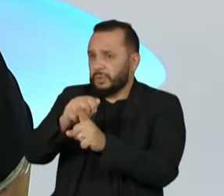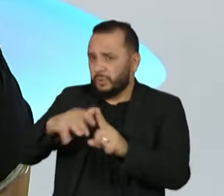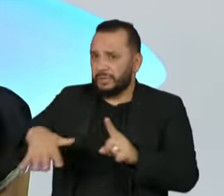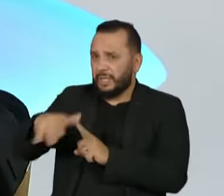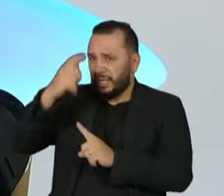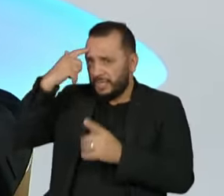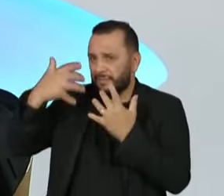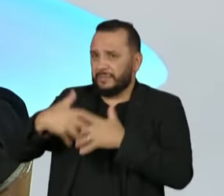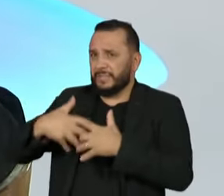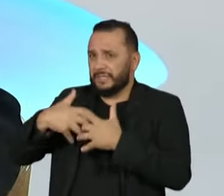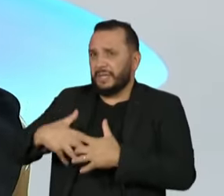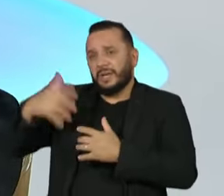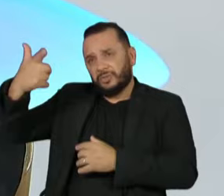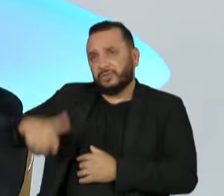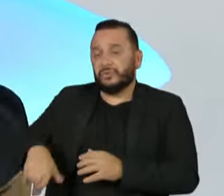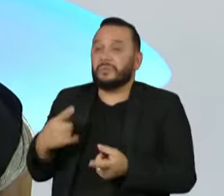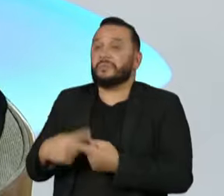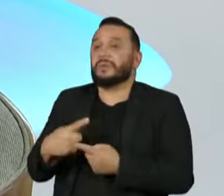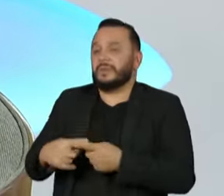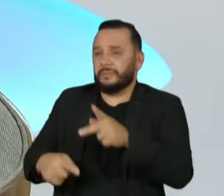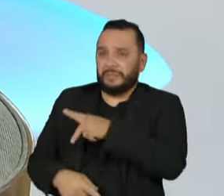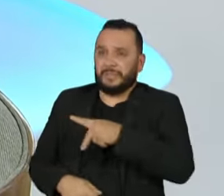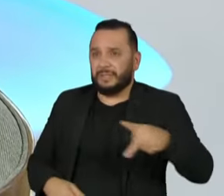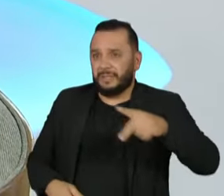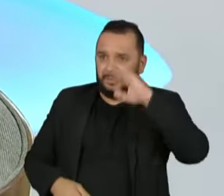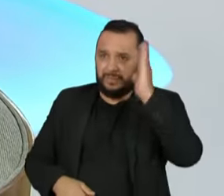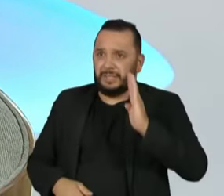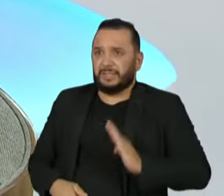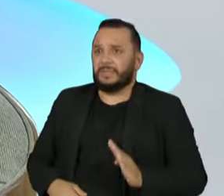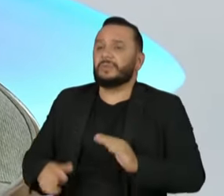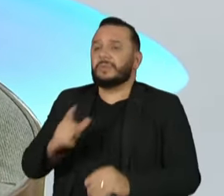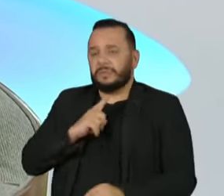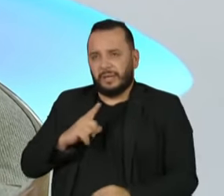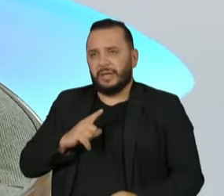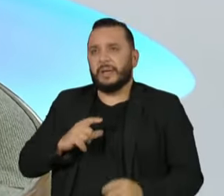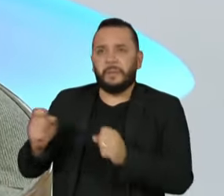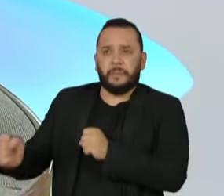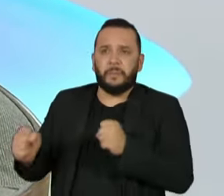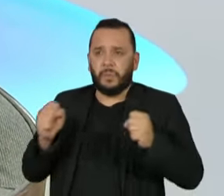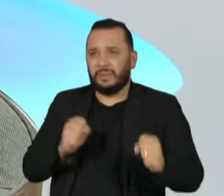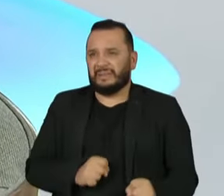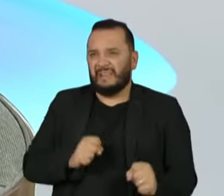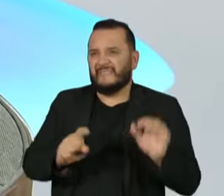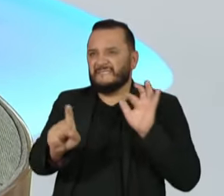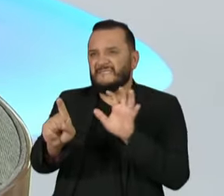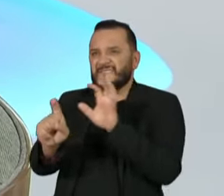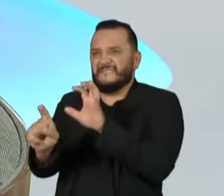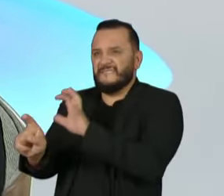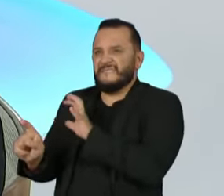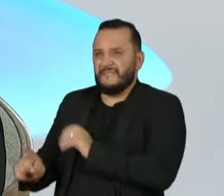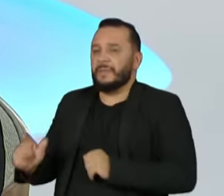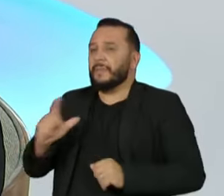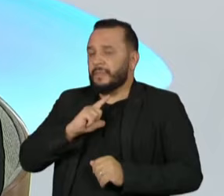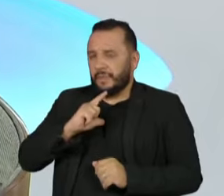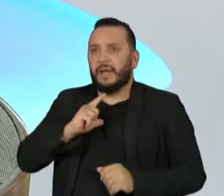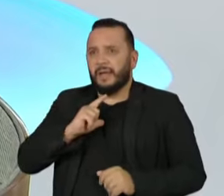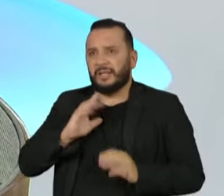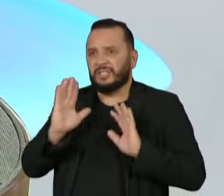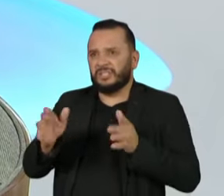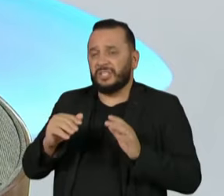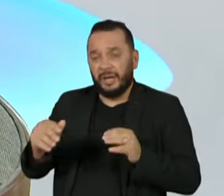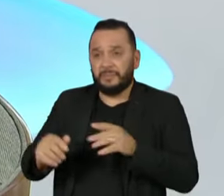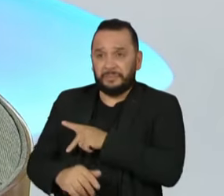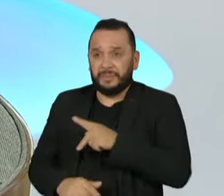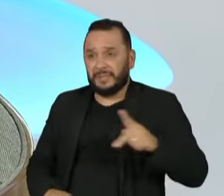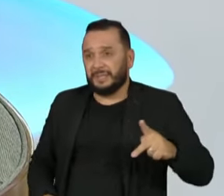República, a cadeira do presidente da República, ela tem o poder, através do exemplo e da fala. As palavras têm poder. O